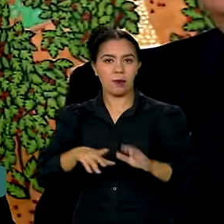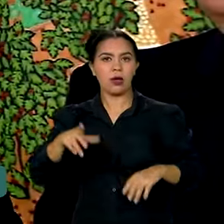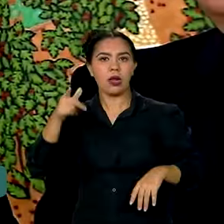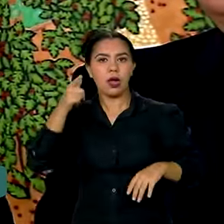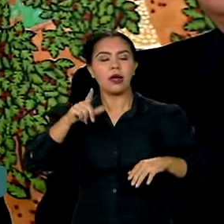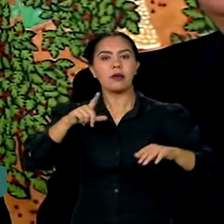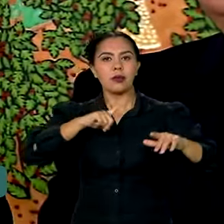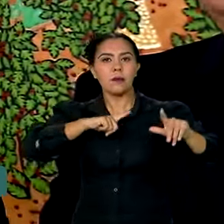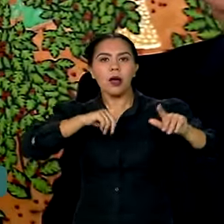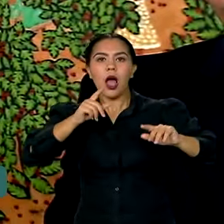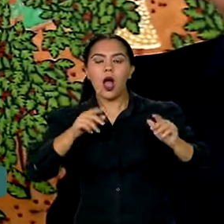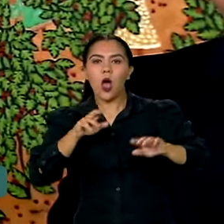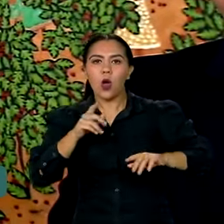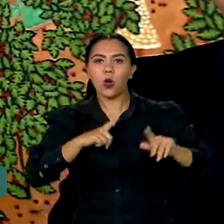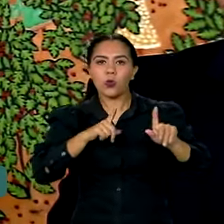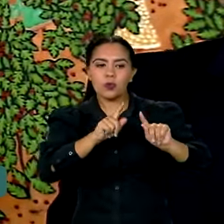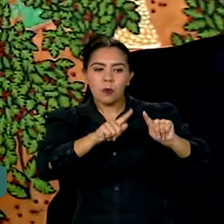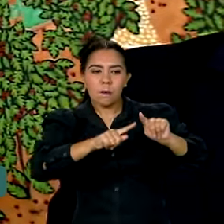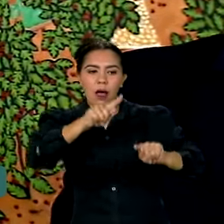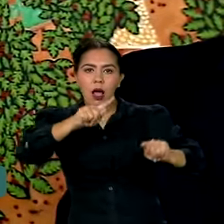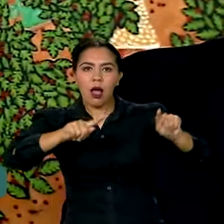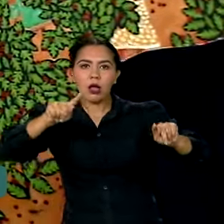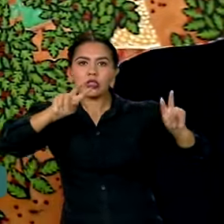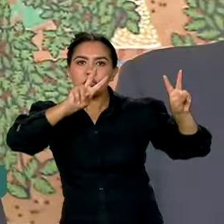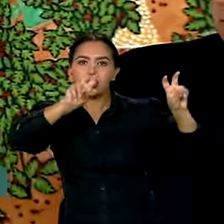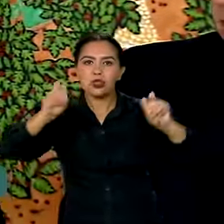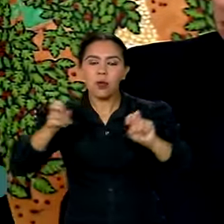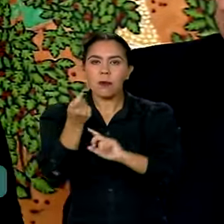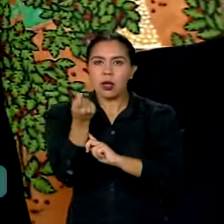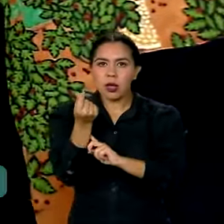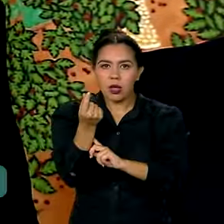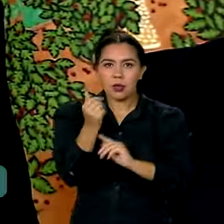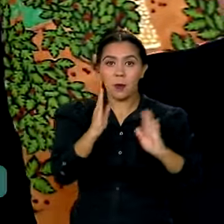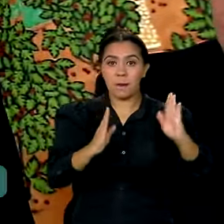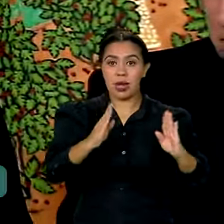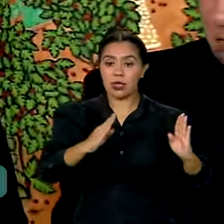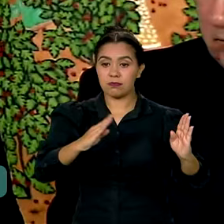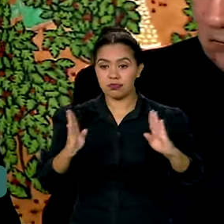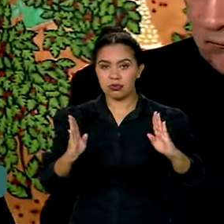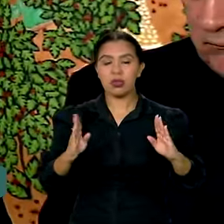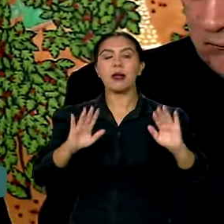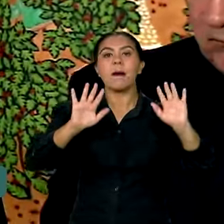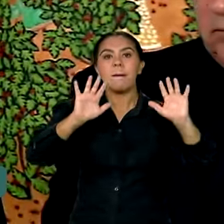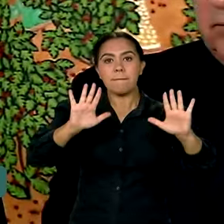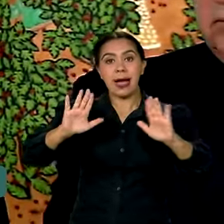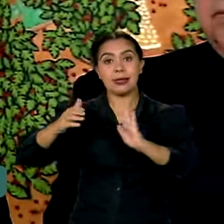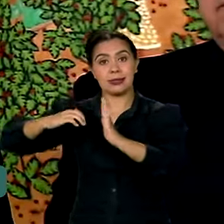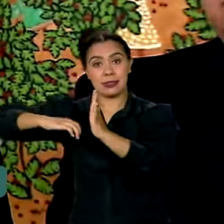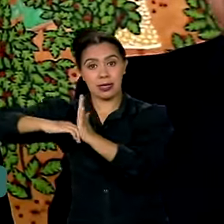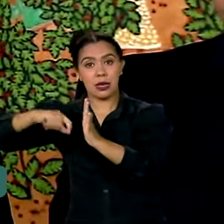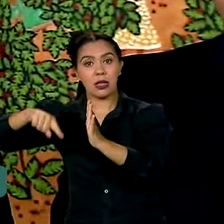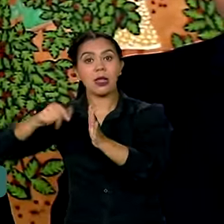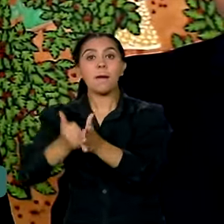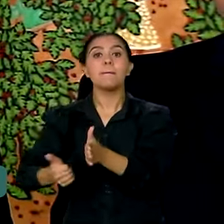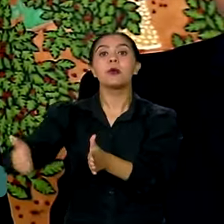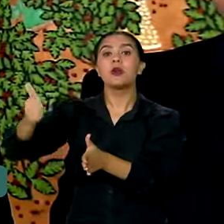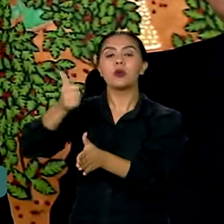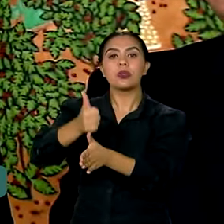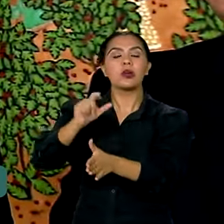oscilação cambial nos investimentos de médio e longo prazo. E no Senado, a prioridade absoluta é